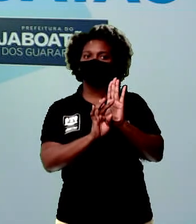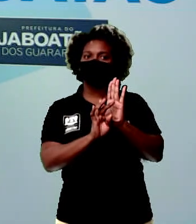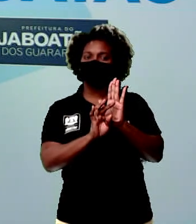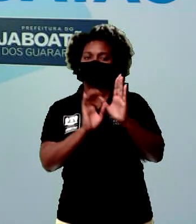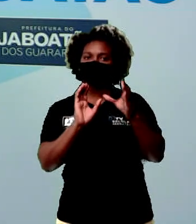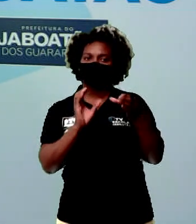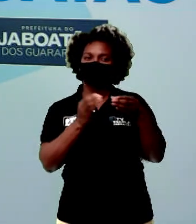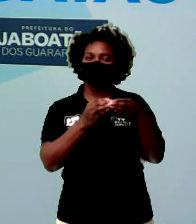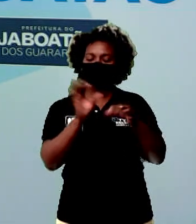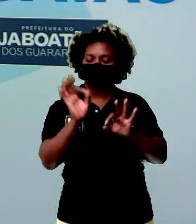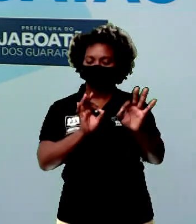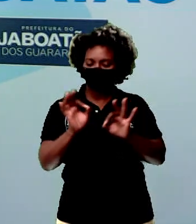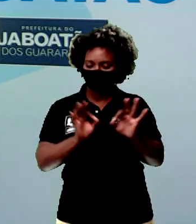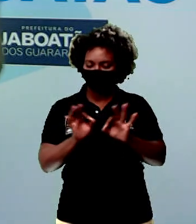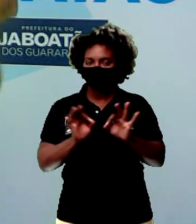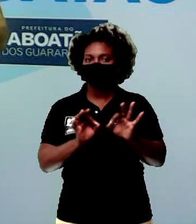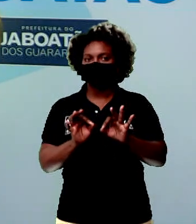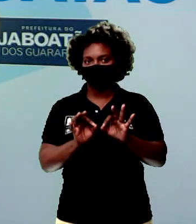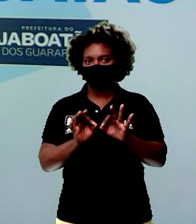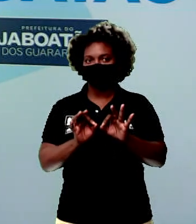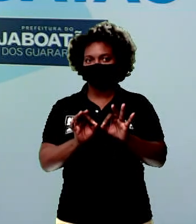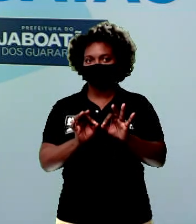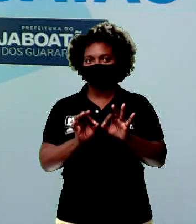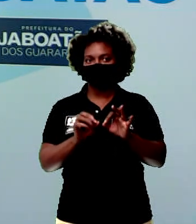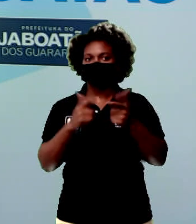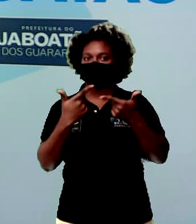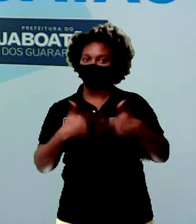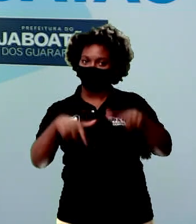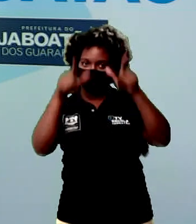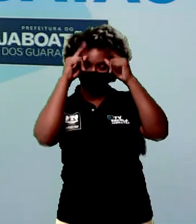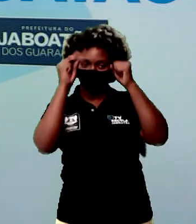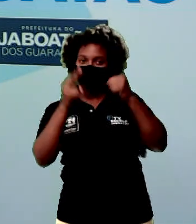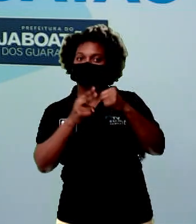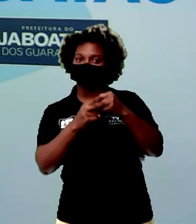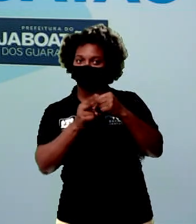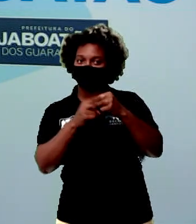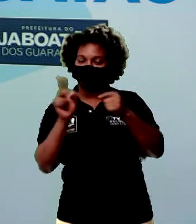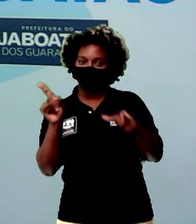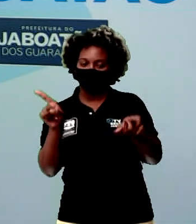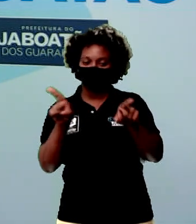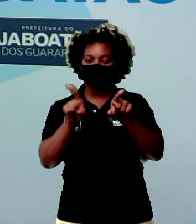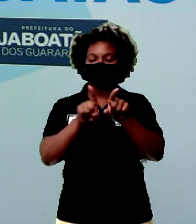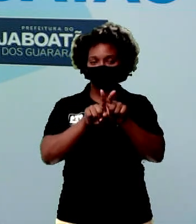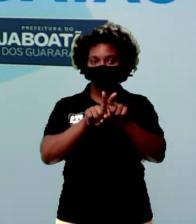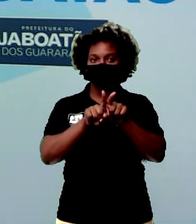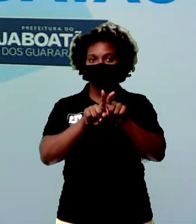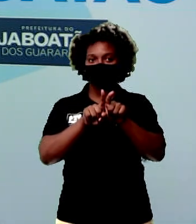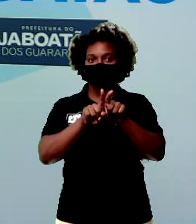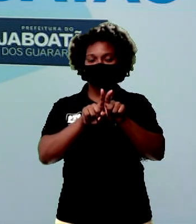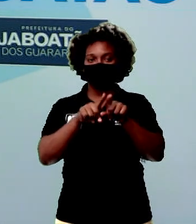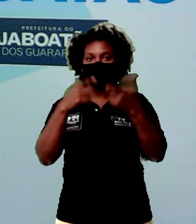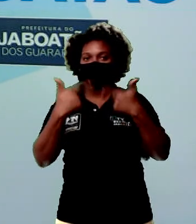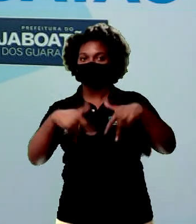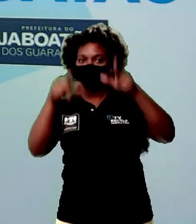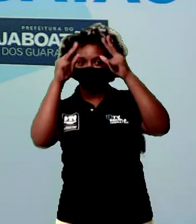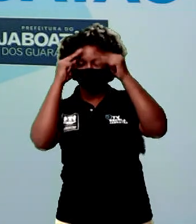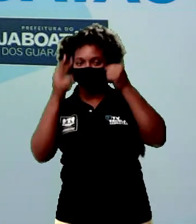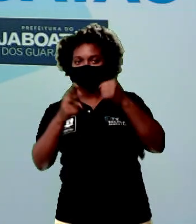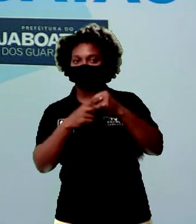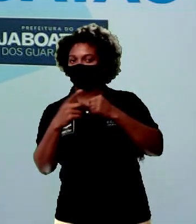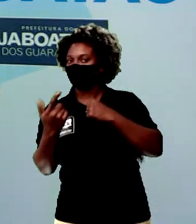compostos tanto pela linguagem verbal, quanto pela linguagem não verbal.